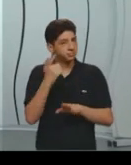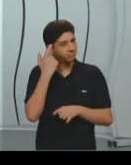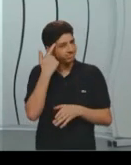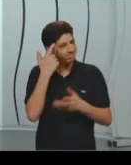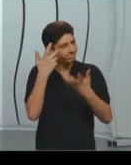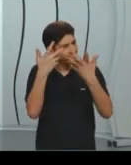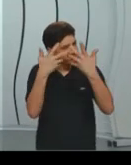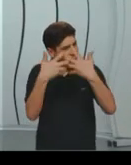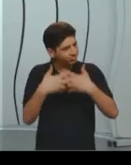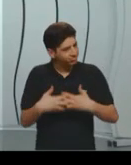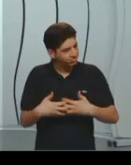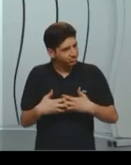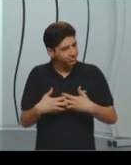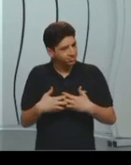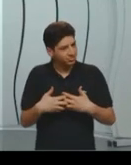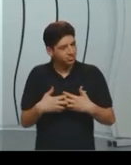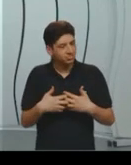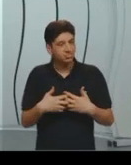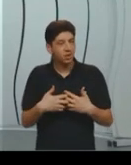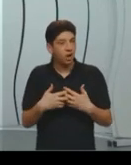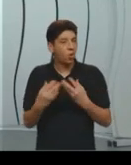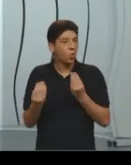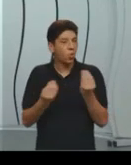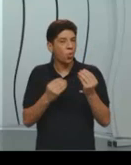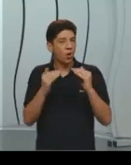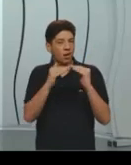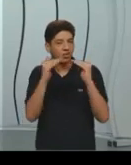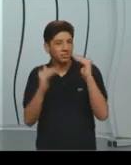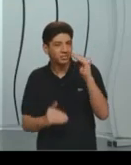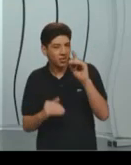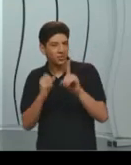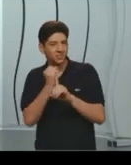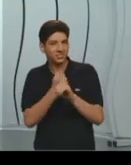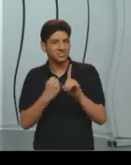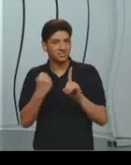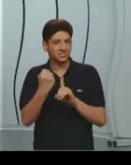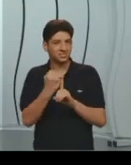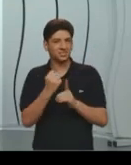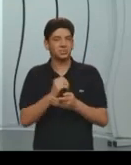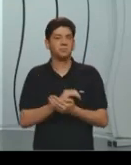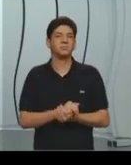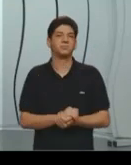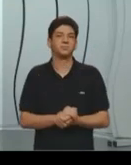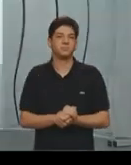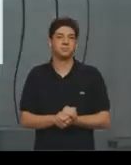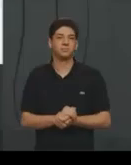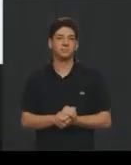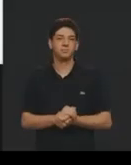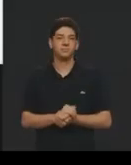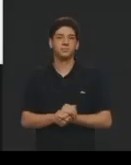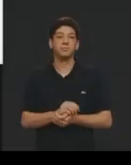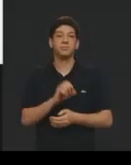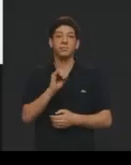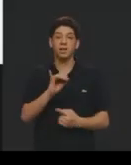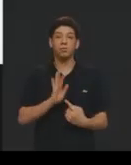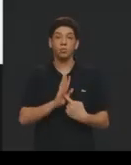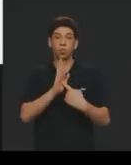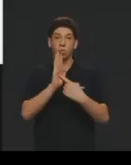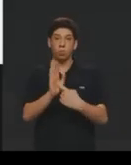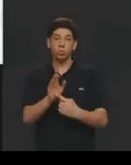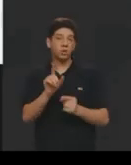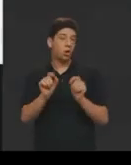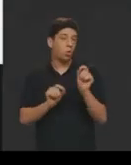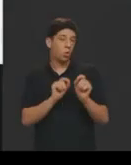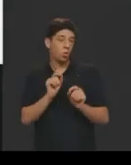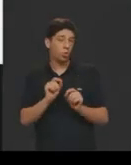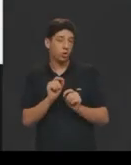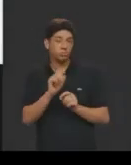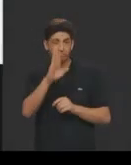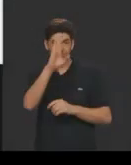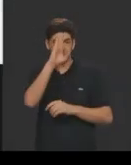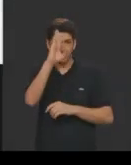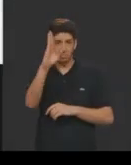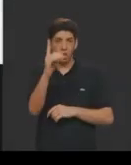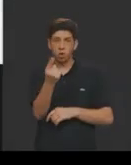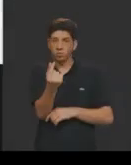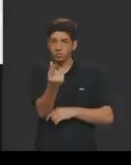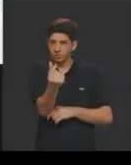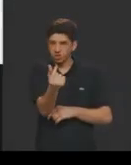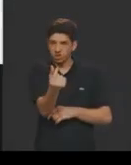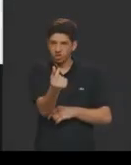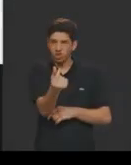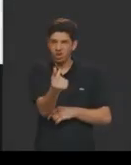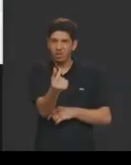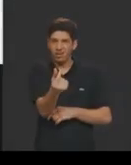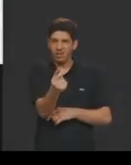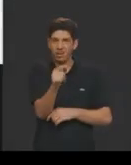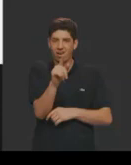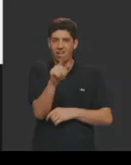resposta do que é desigualdade social, né? Se eu for olhar um dos indicadores, que é grana, dinheiro, é